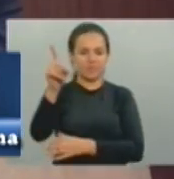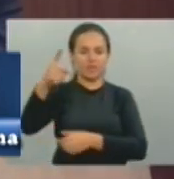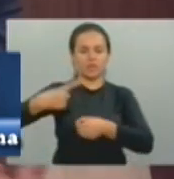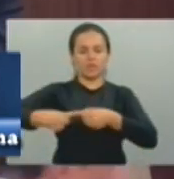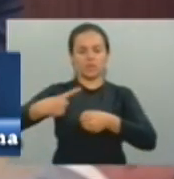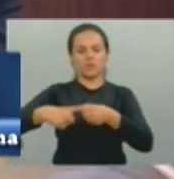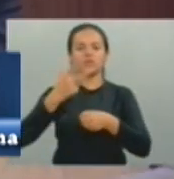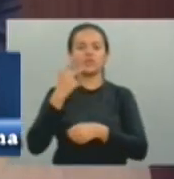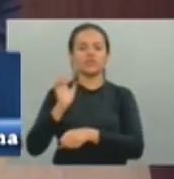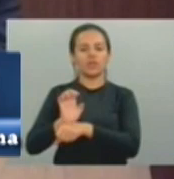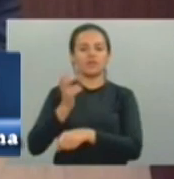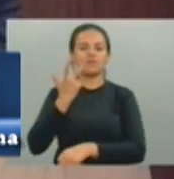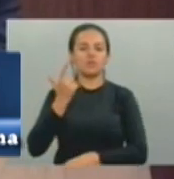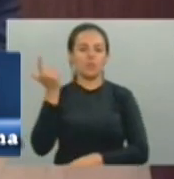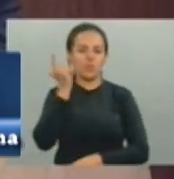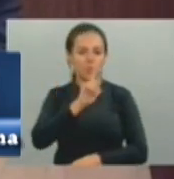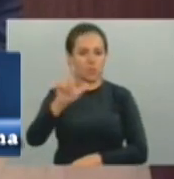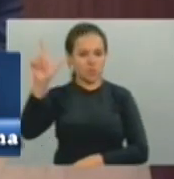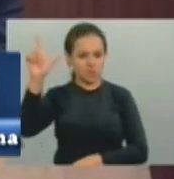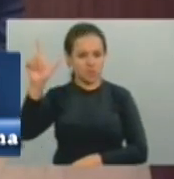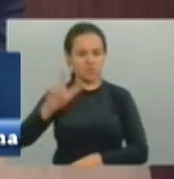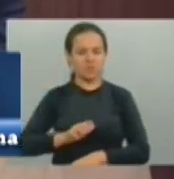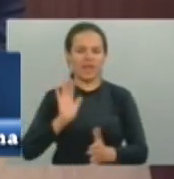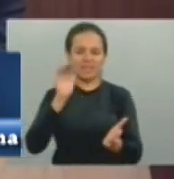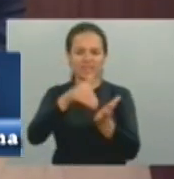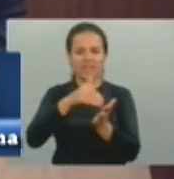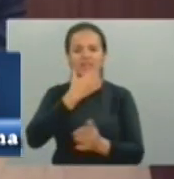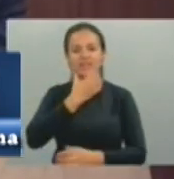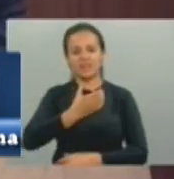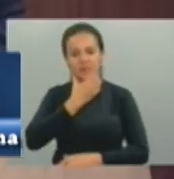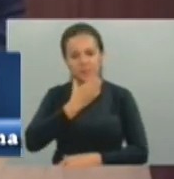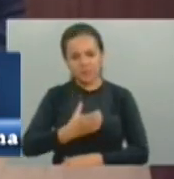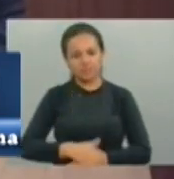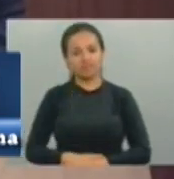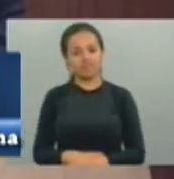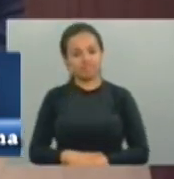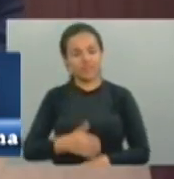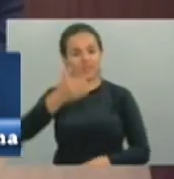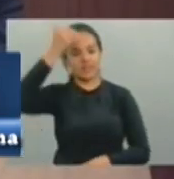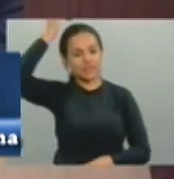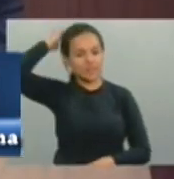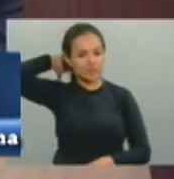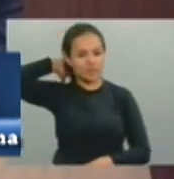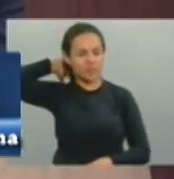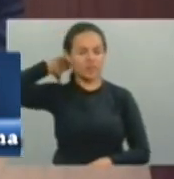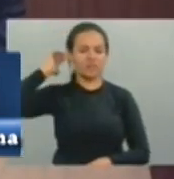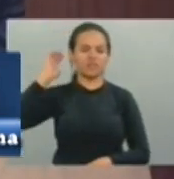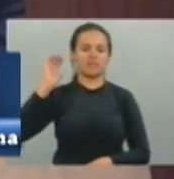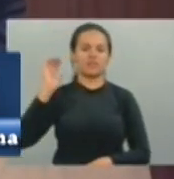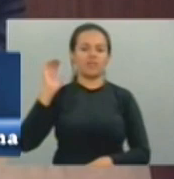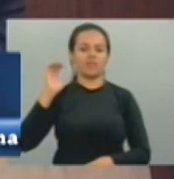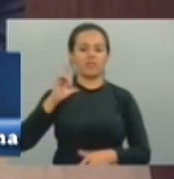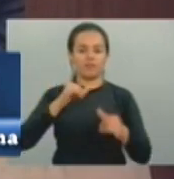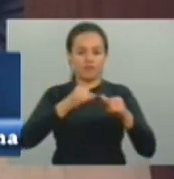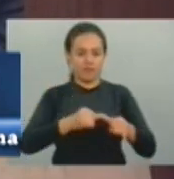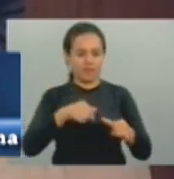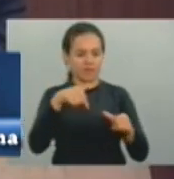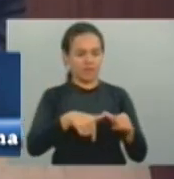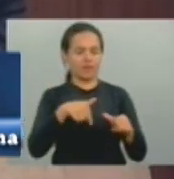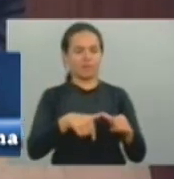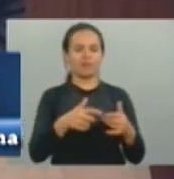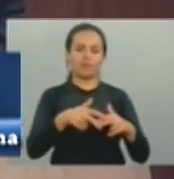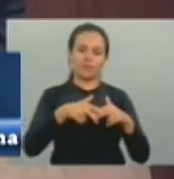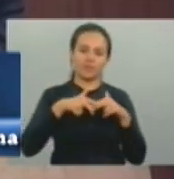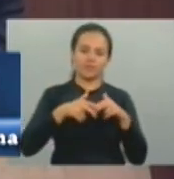Silvana. Essa nobre deputada que não estava lá porque ficou representando o PMDB nesta casa e muito bem o fez